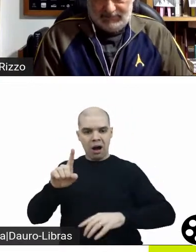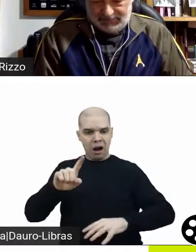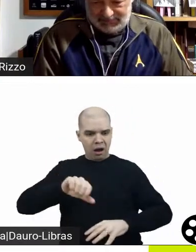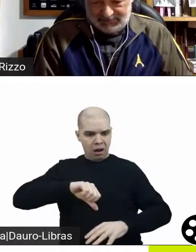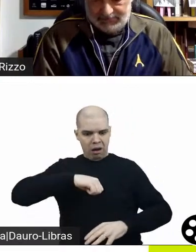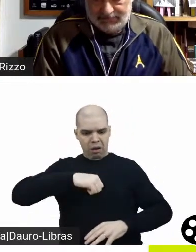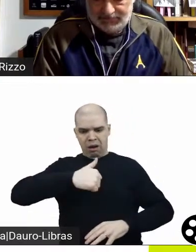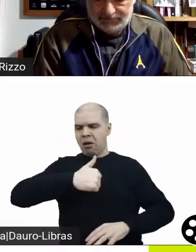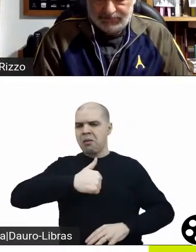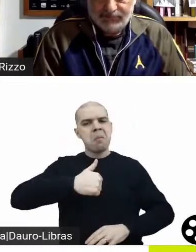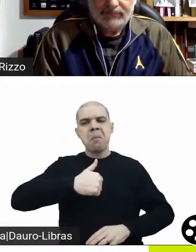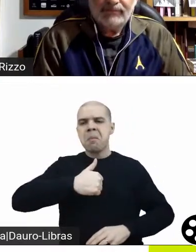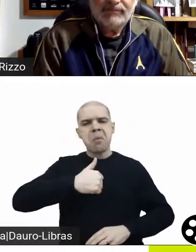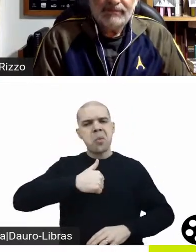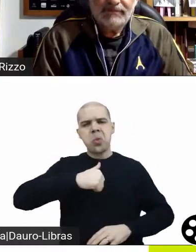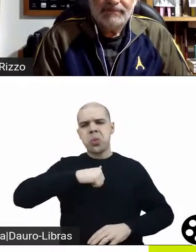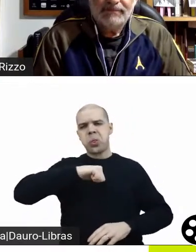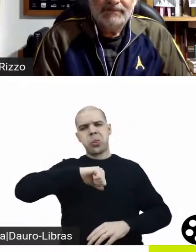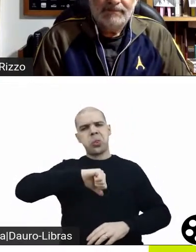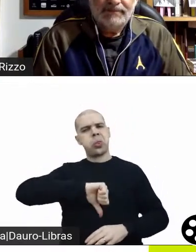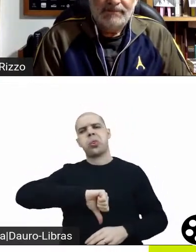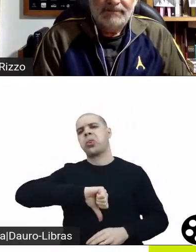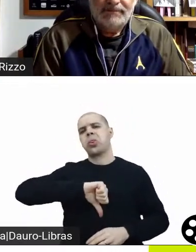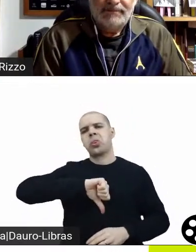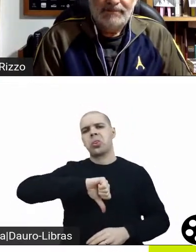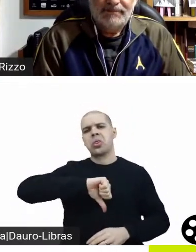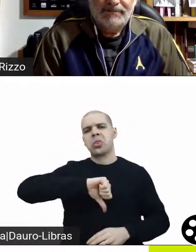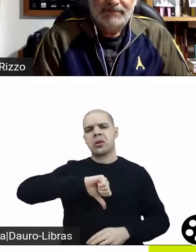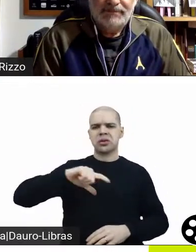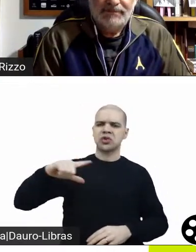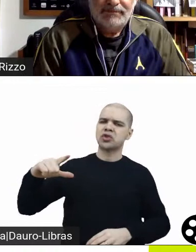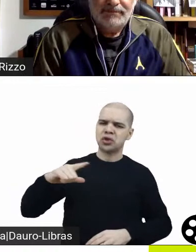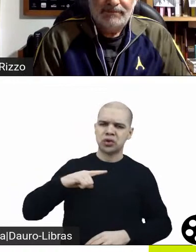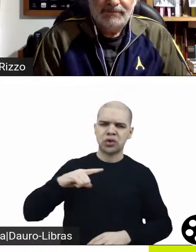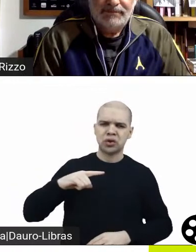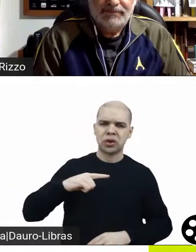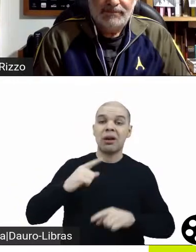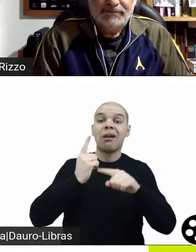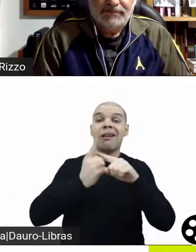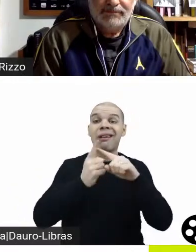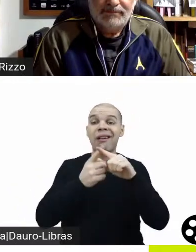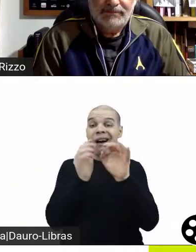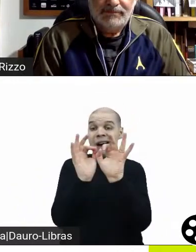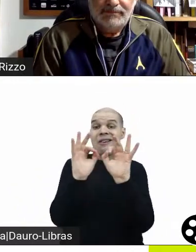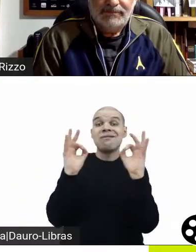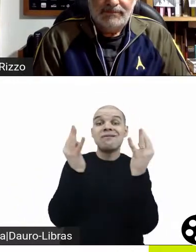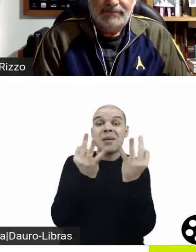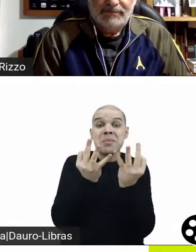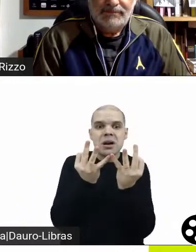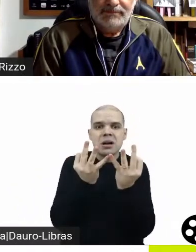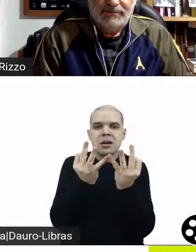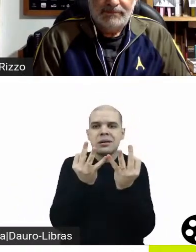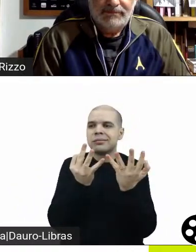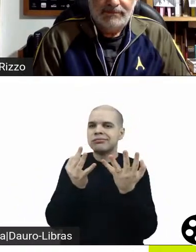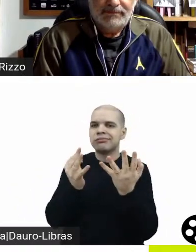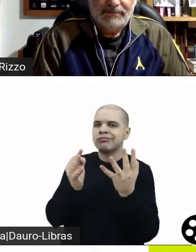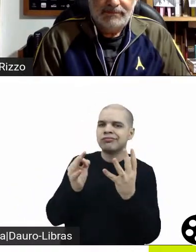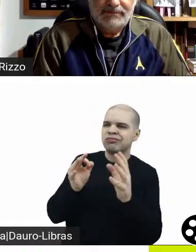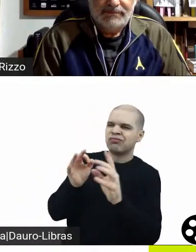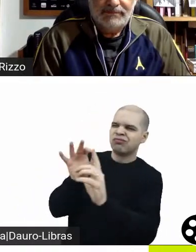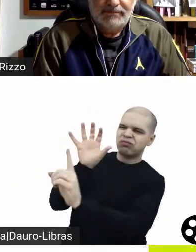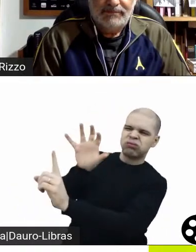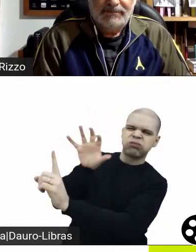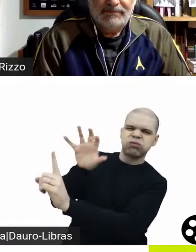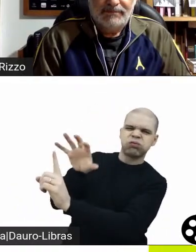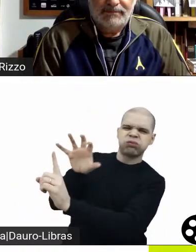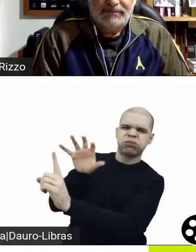a se enxergar de uma forma negativa. Ela é obrigada a enxergar como caminho de salvação o mesmo caminho de aprisionamento da sua